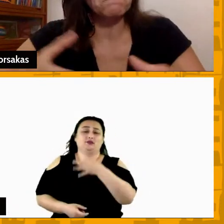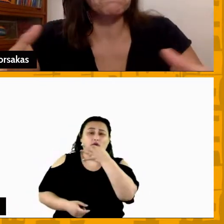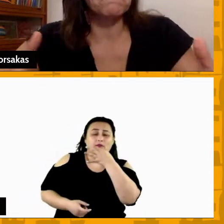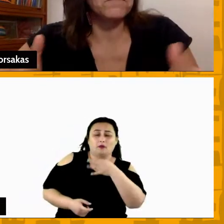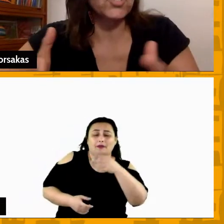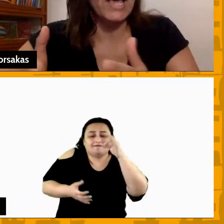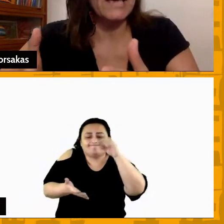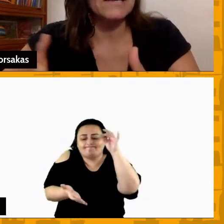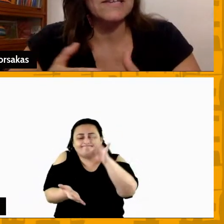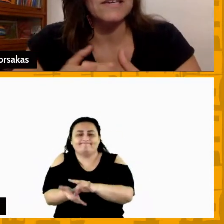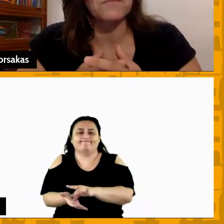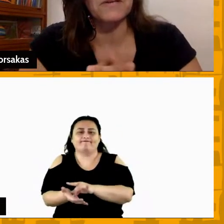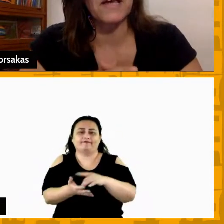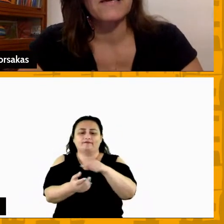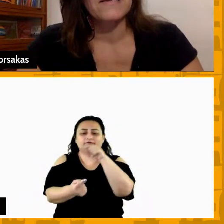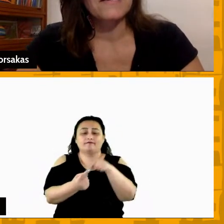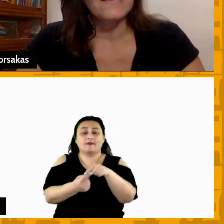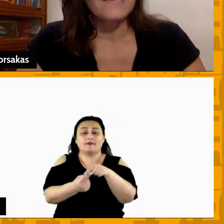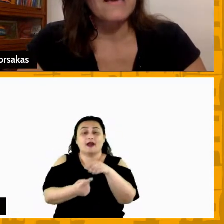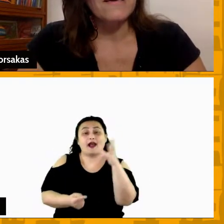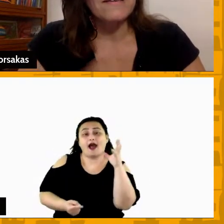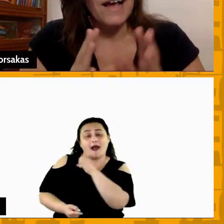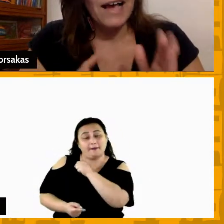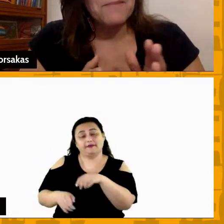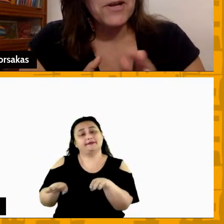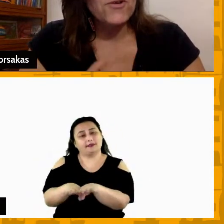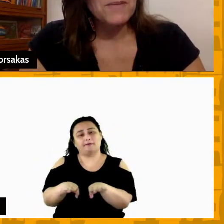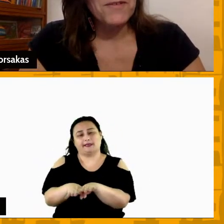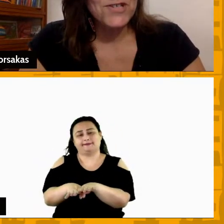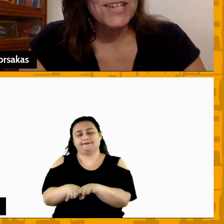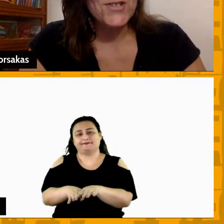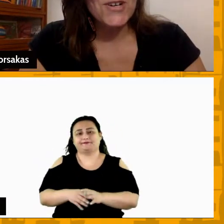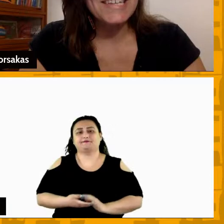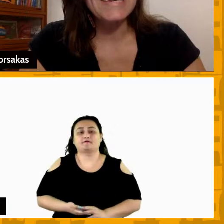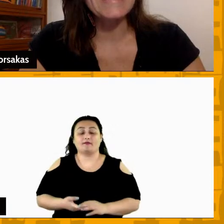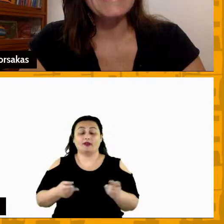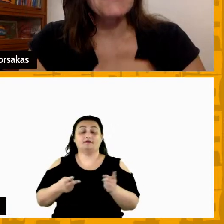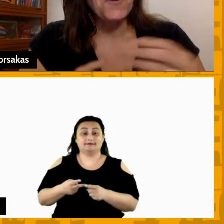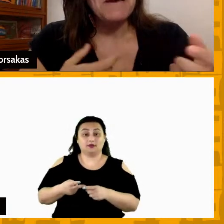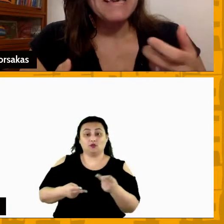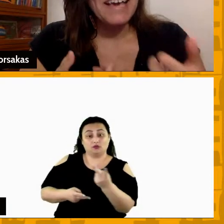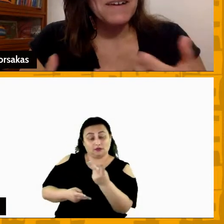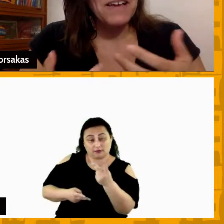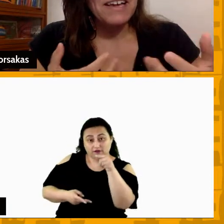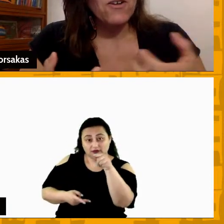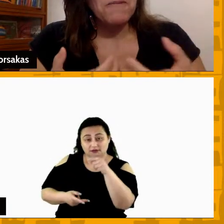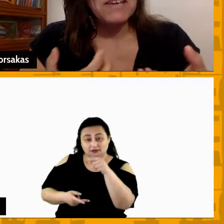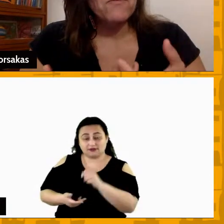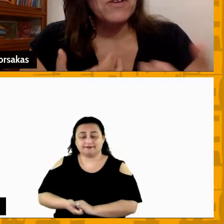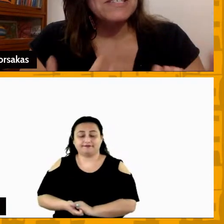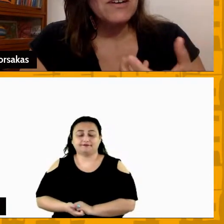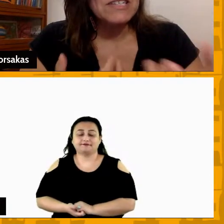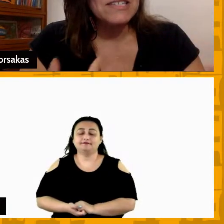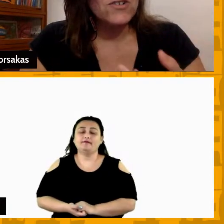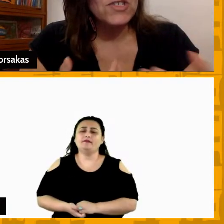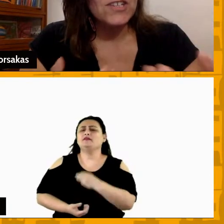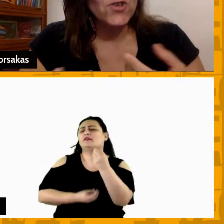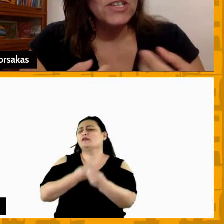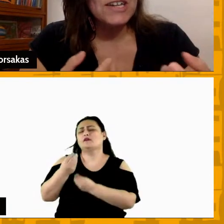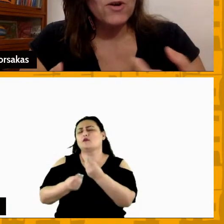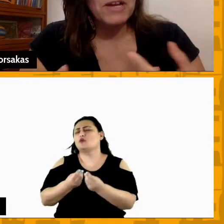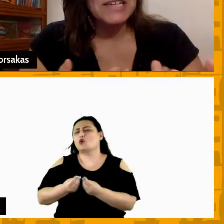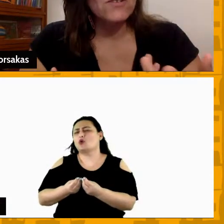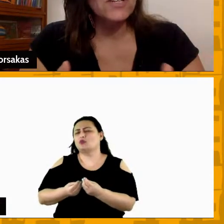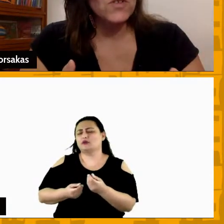que gere essa equipe aí pergunta para vocês dois aqui como é que é como é que são essas